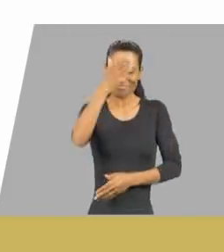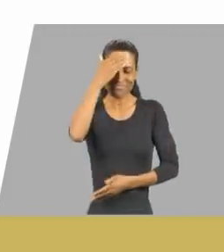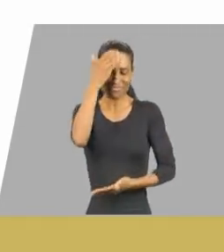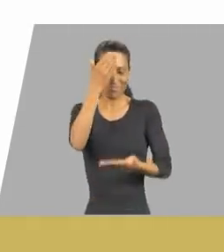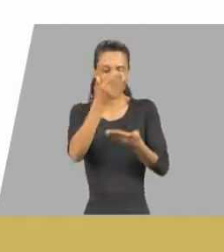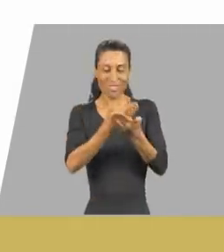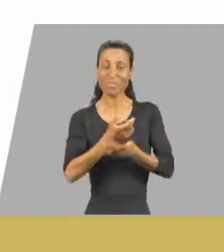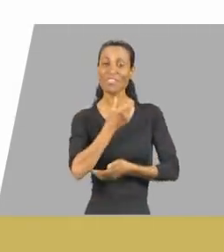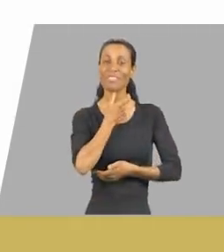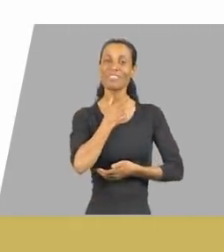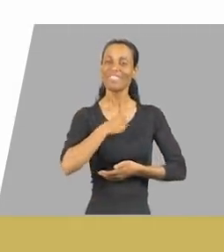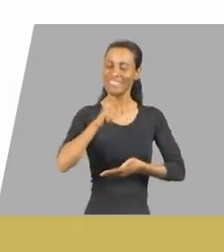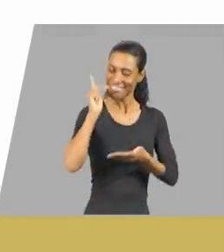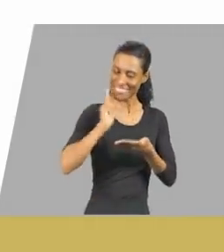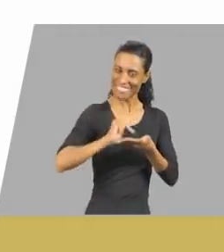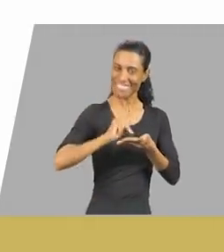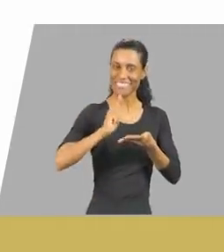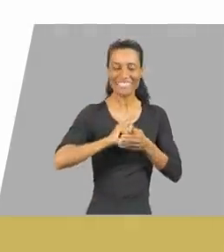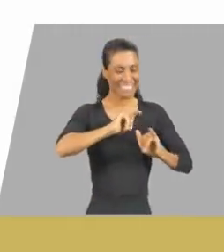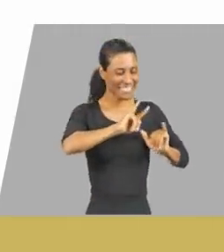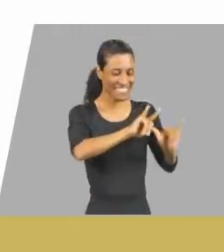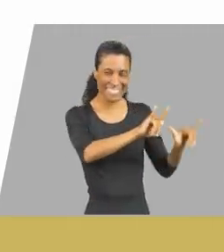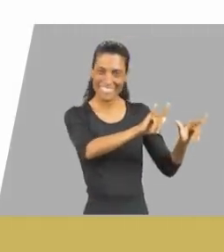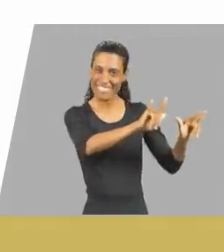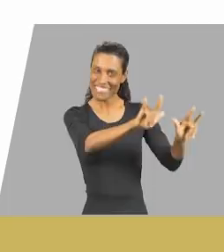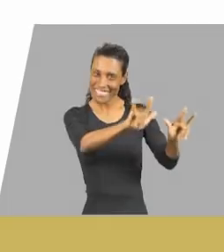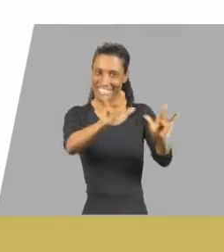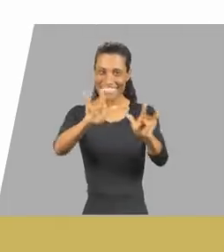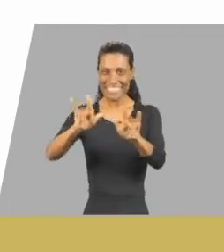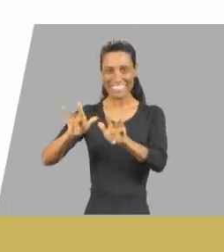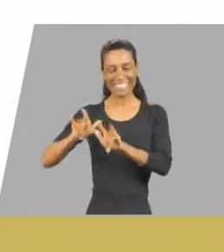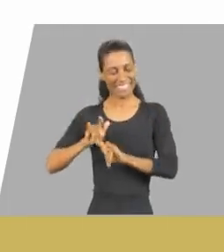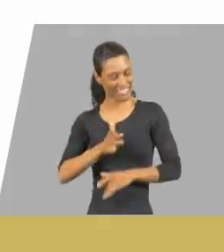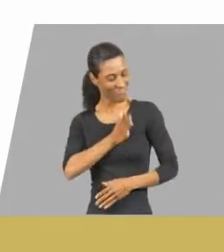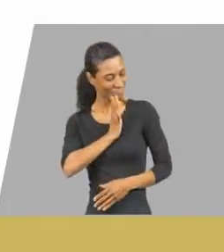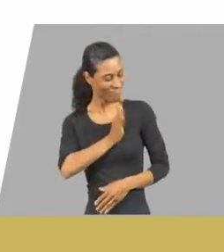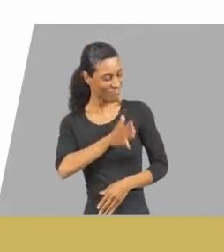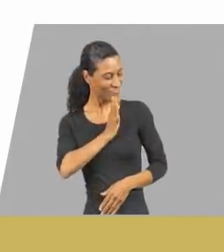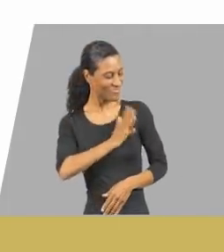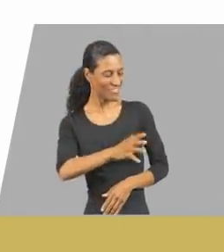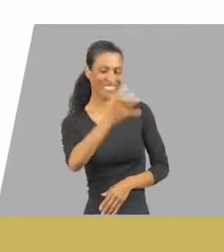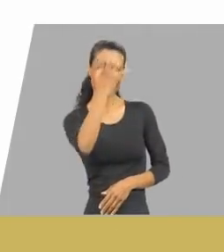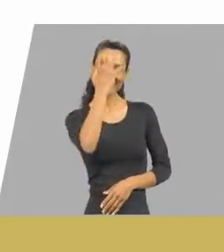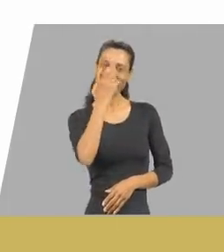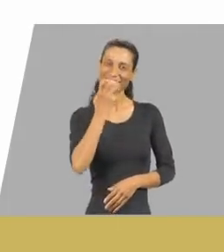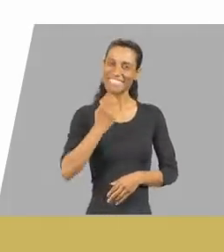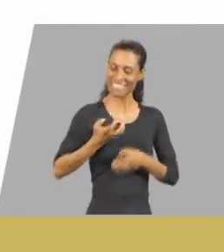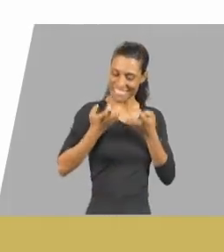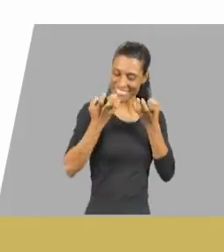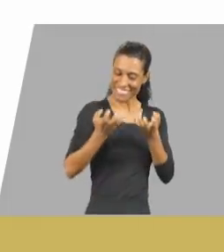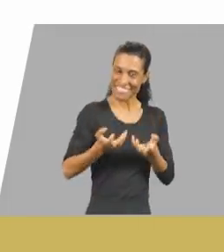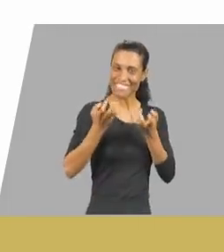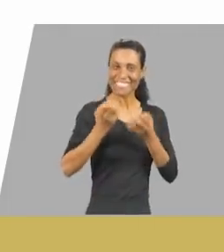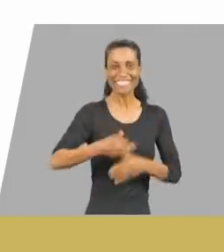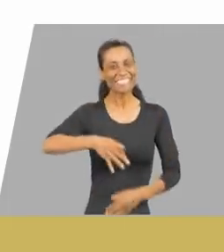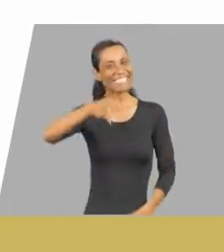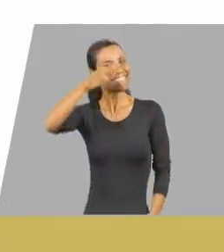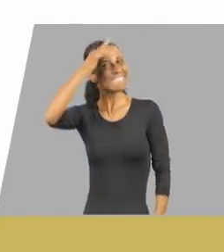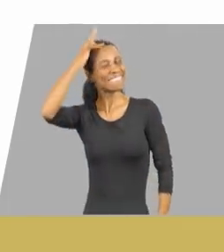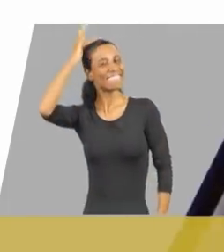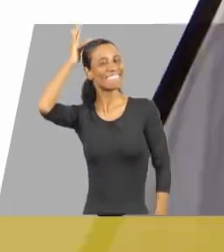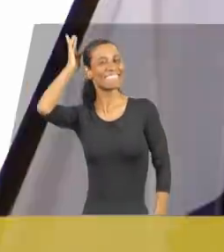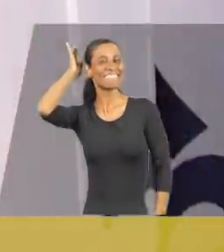E na voz essa verdade da paixão que nunca passa. Coração e seriedade. Quero